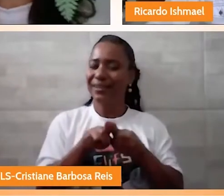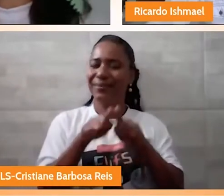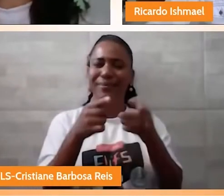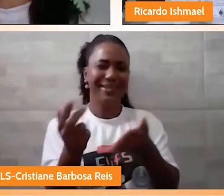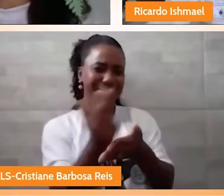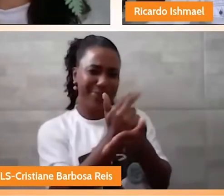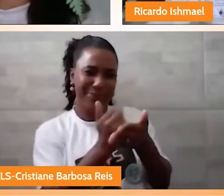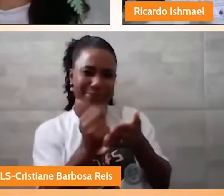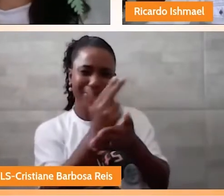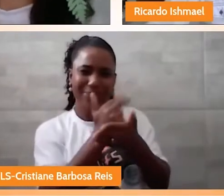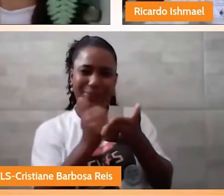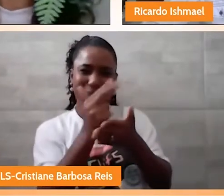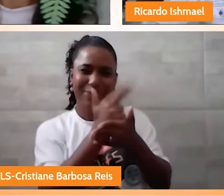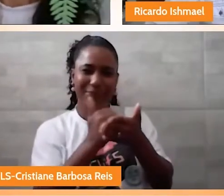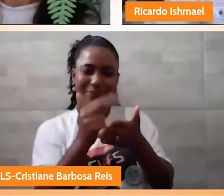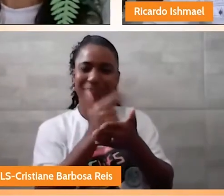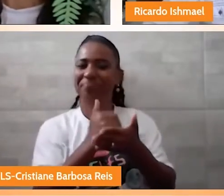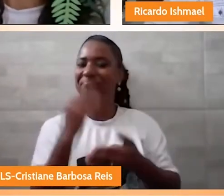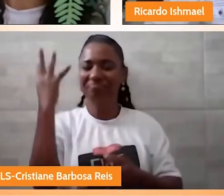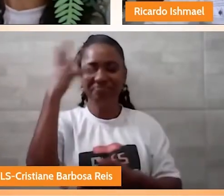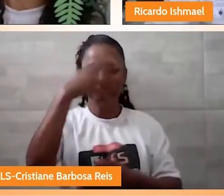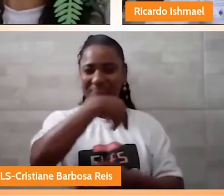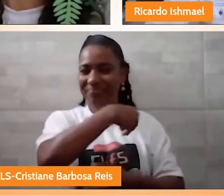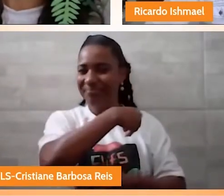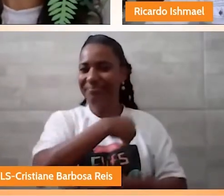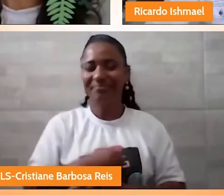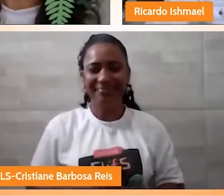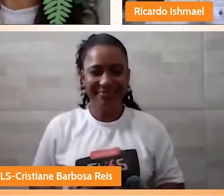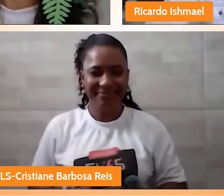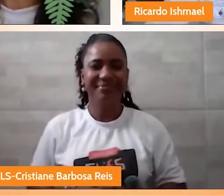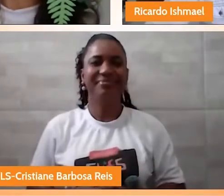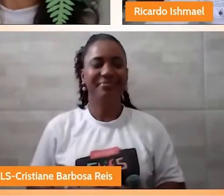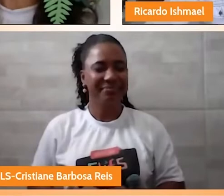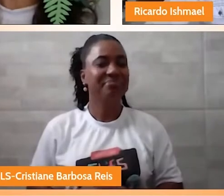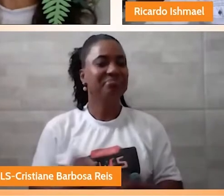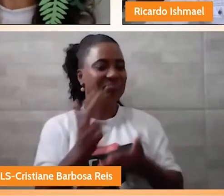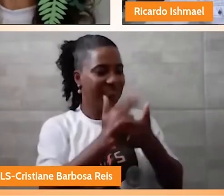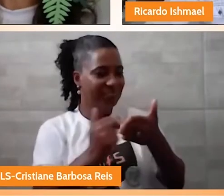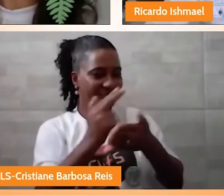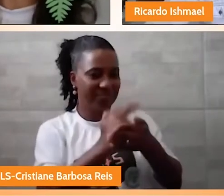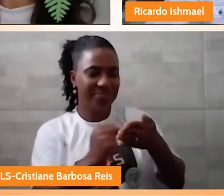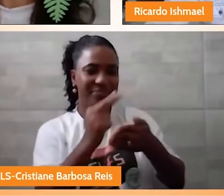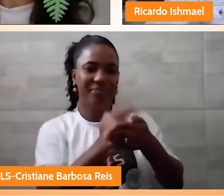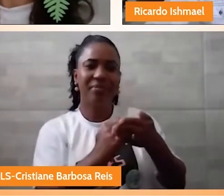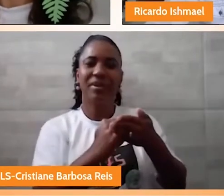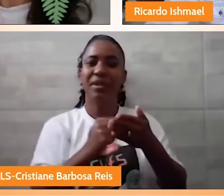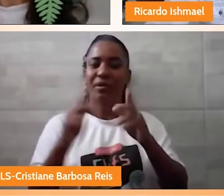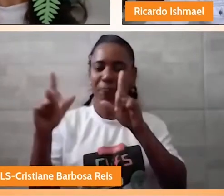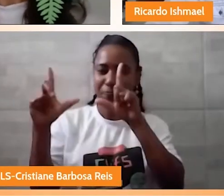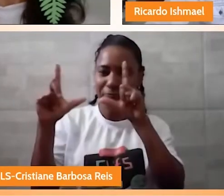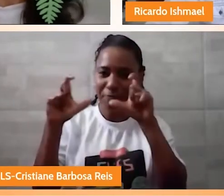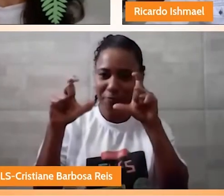São encantadoras, maravilhosas. As ilustrações, realmente... Aqui tem a foto de